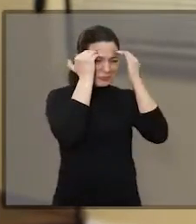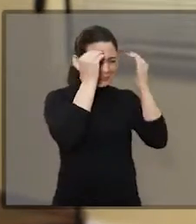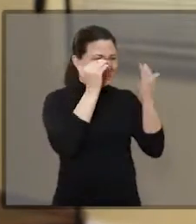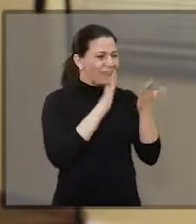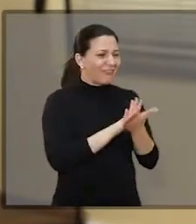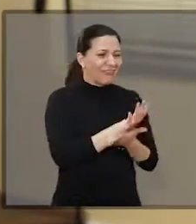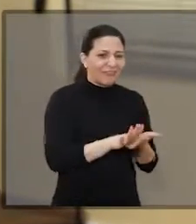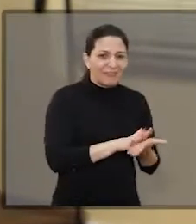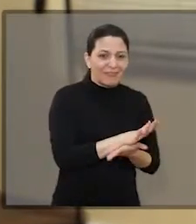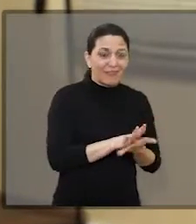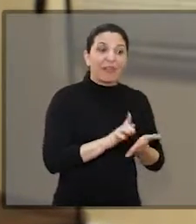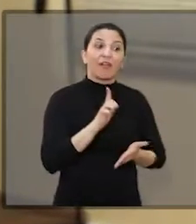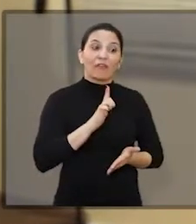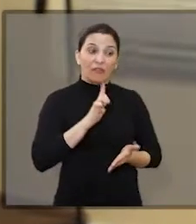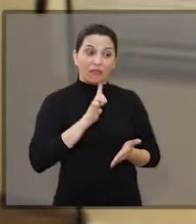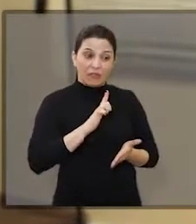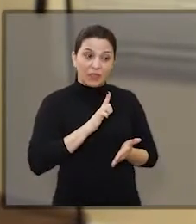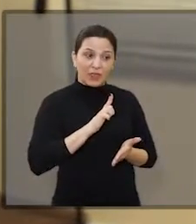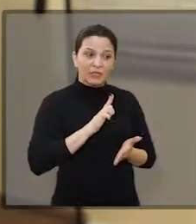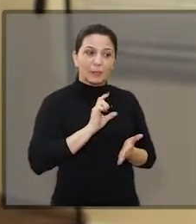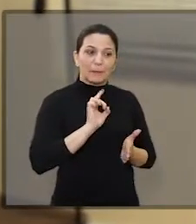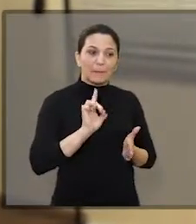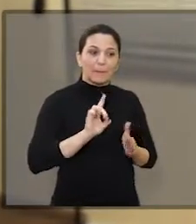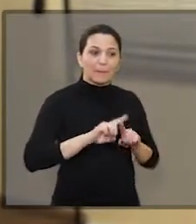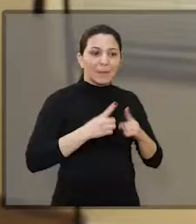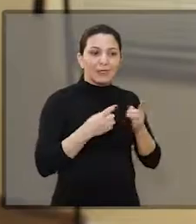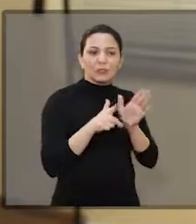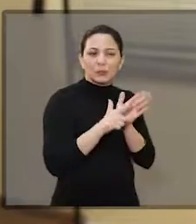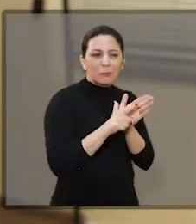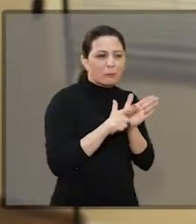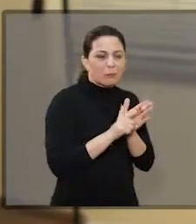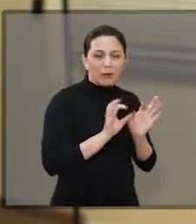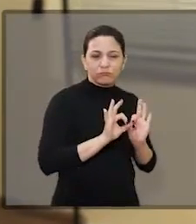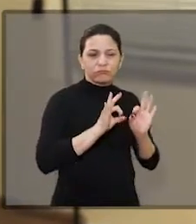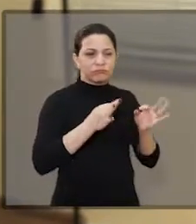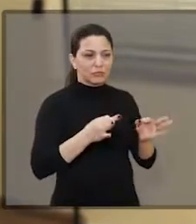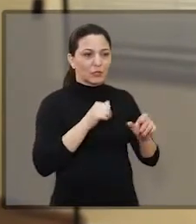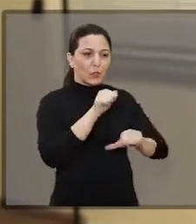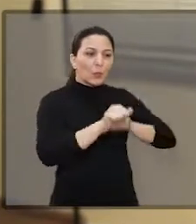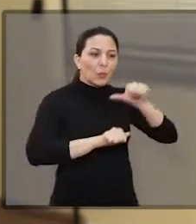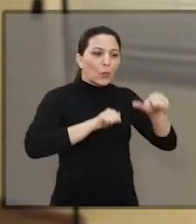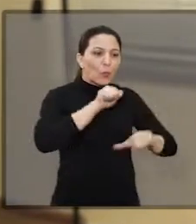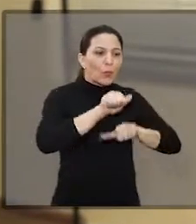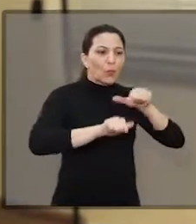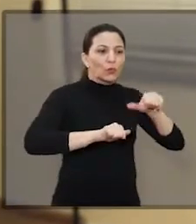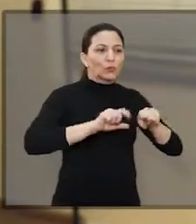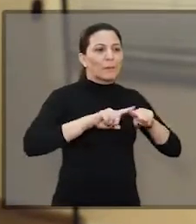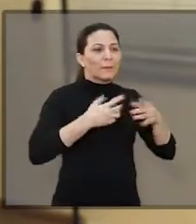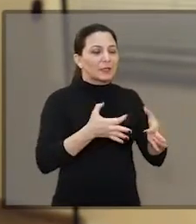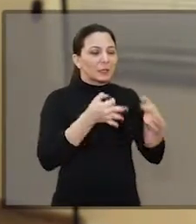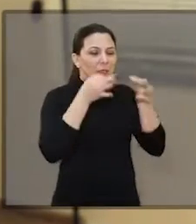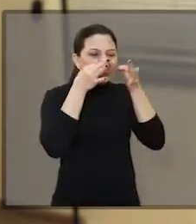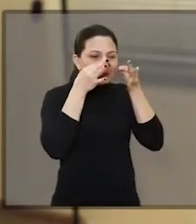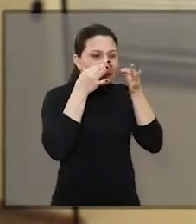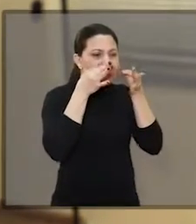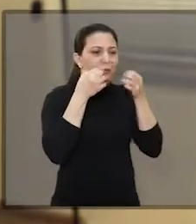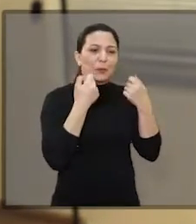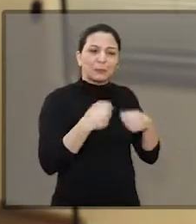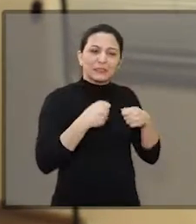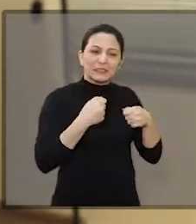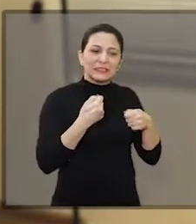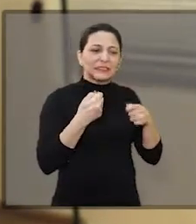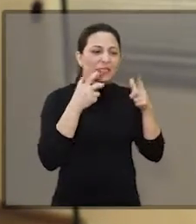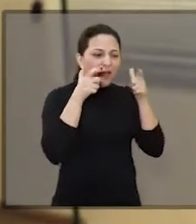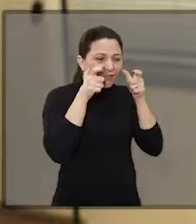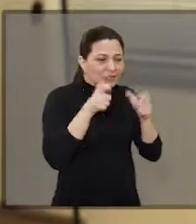obedecidos. Existe plano, eles não são obedecidos, e muitas vezes eles são mudados sem as observações